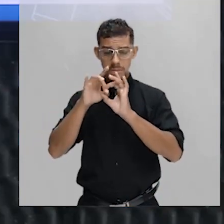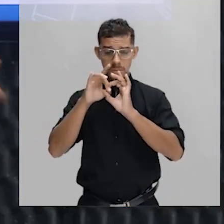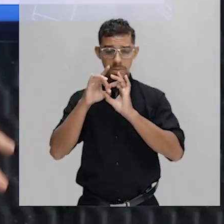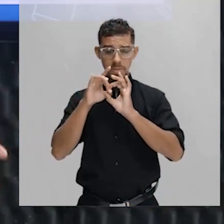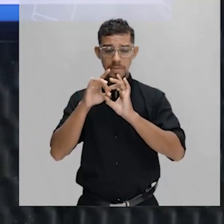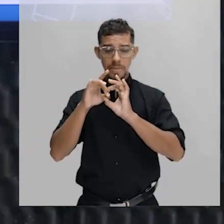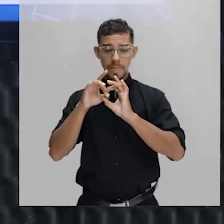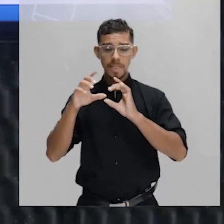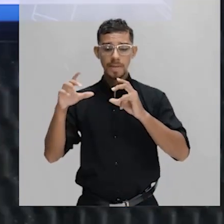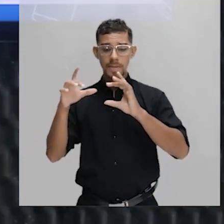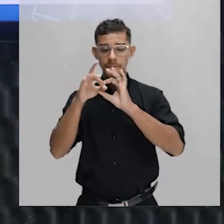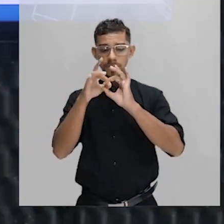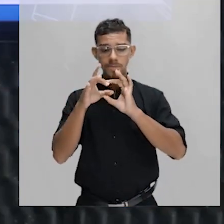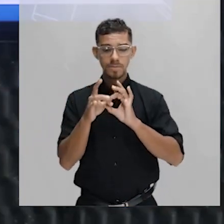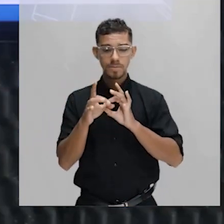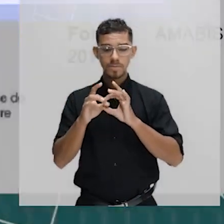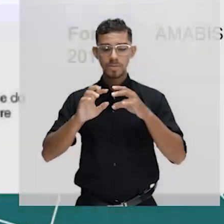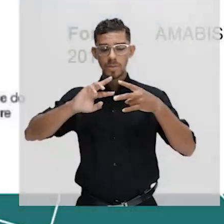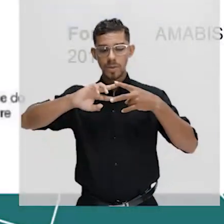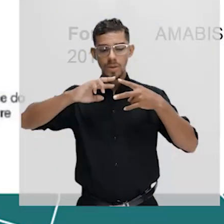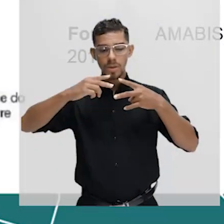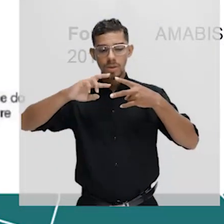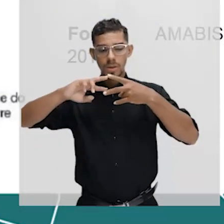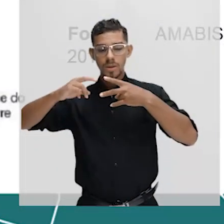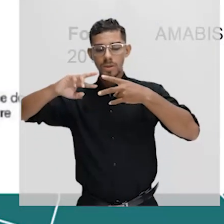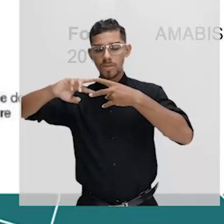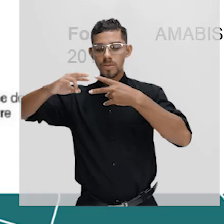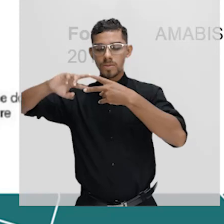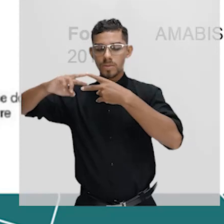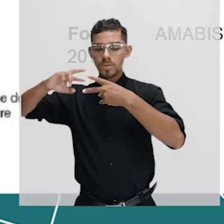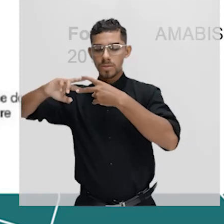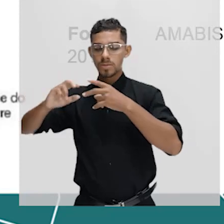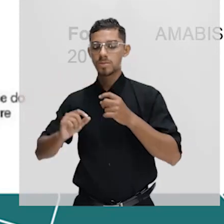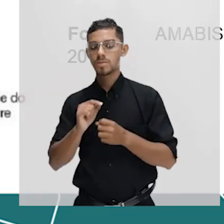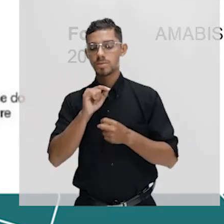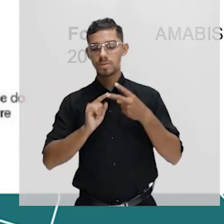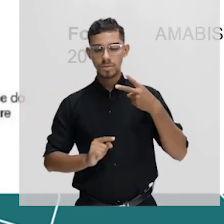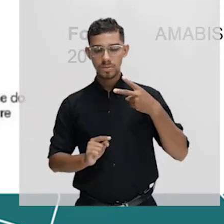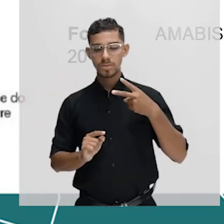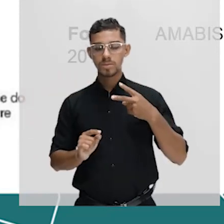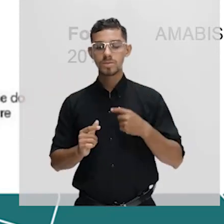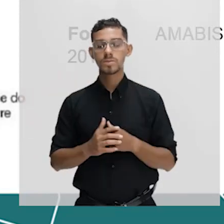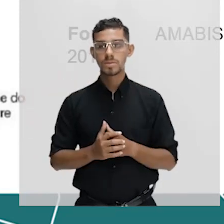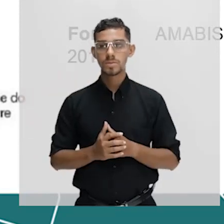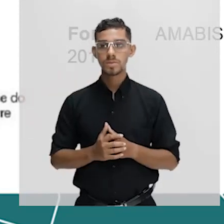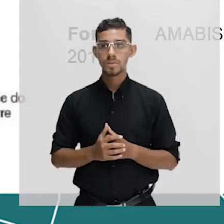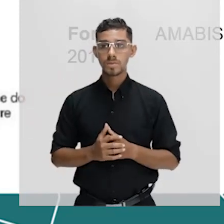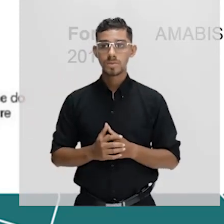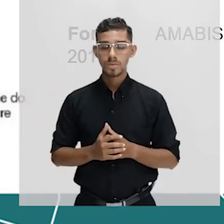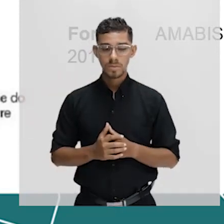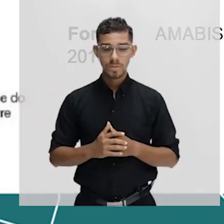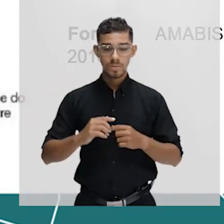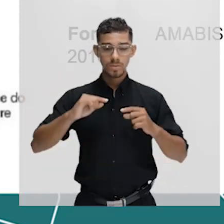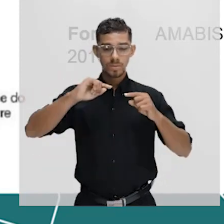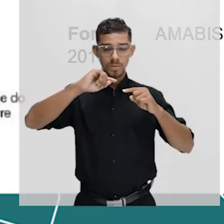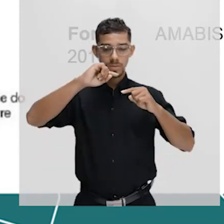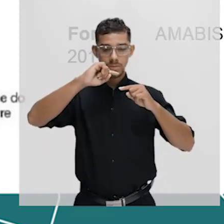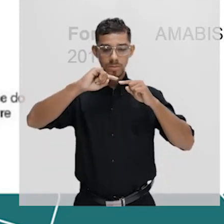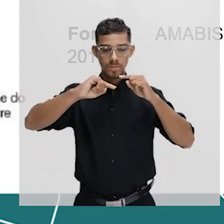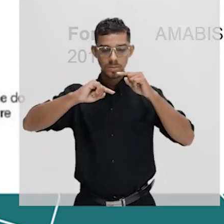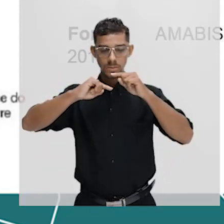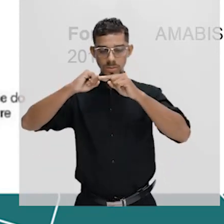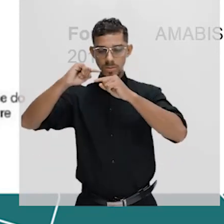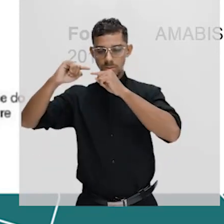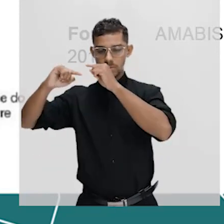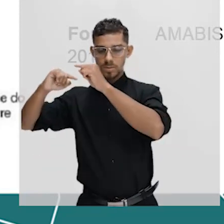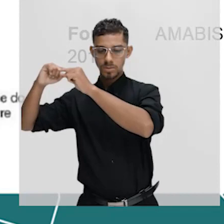formando cadeias. E aqui, nesse caso, eu tenho duas cadeias. Essas cadeias ficam uma do lado da outra, formando uma dupla hélice,